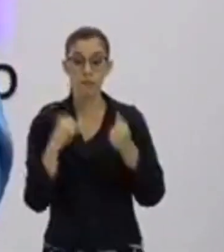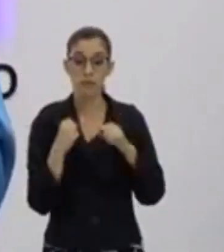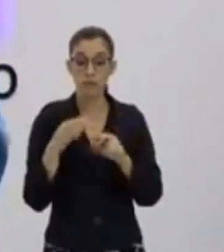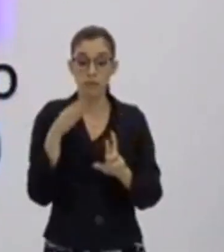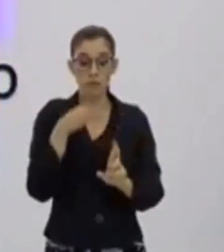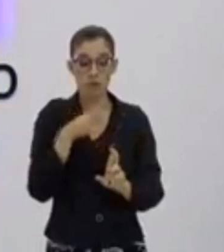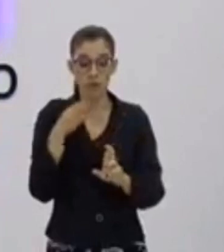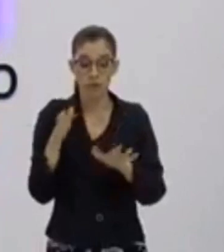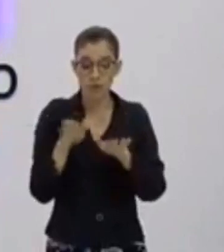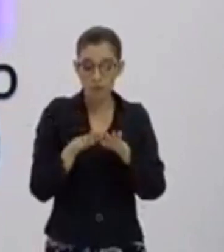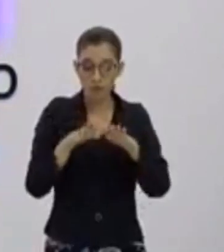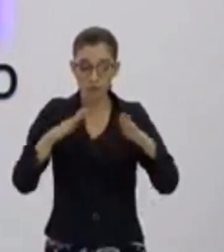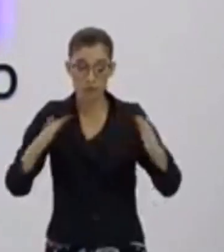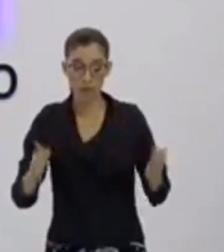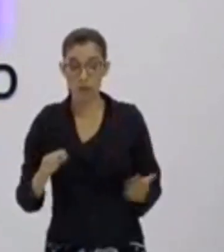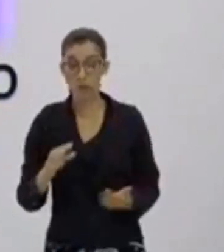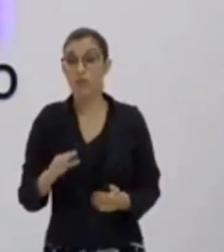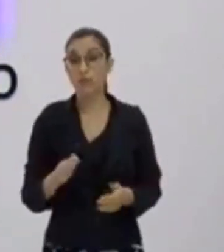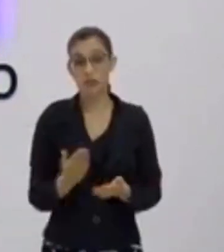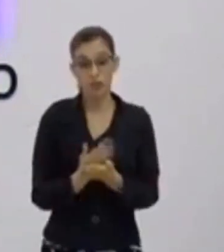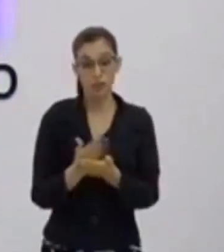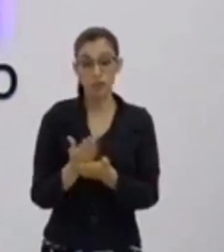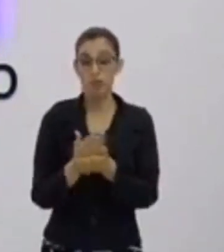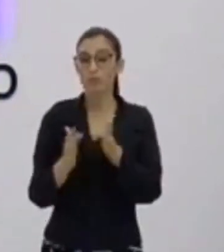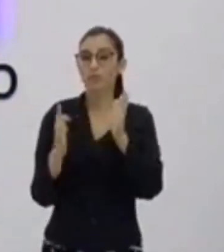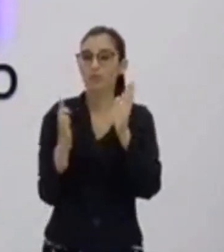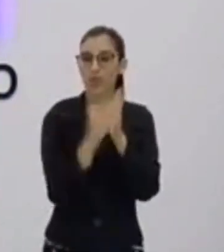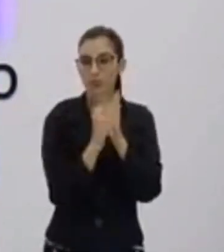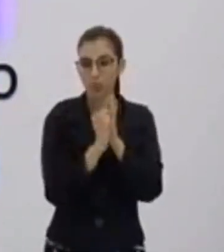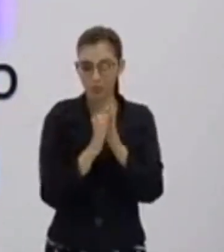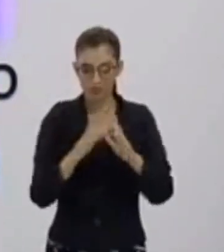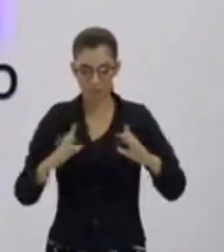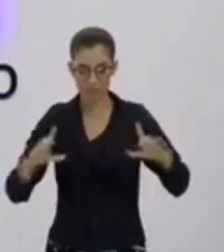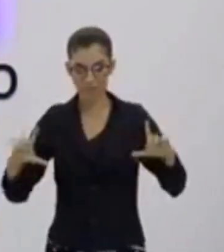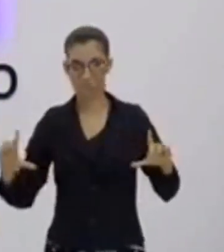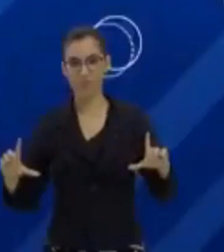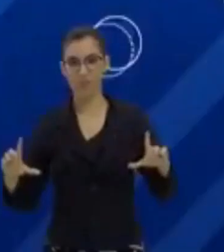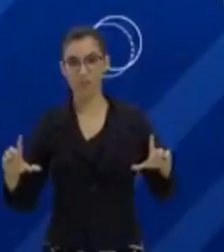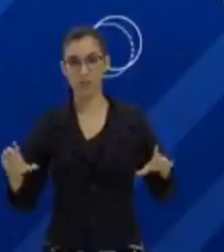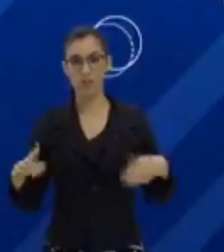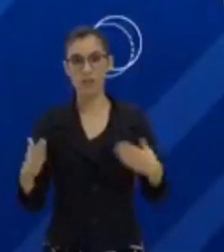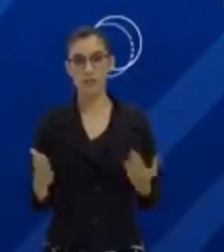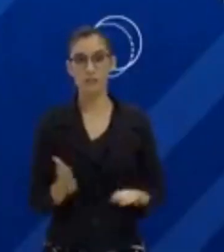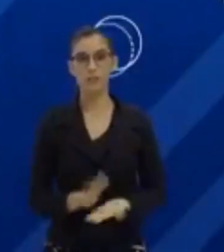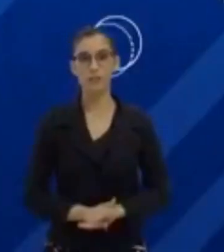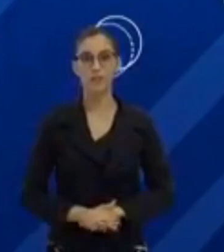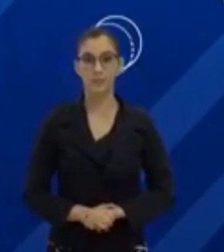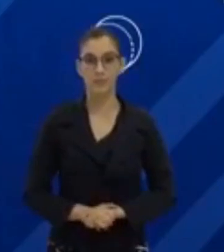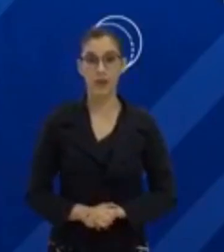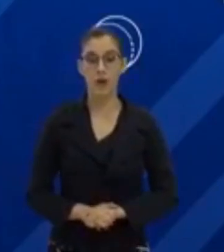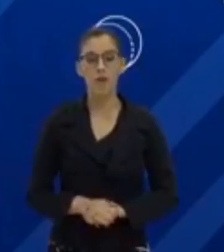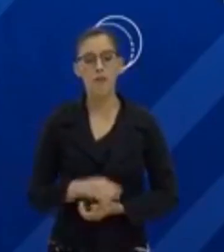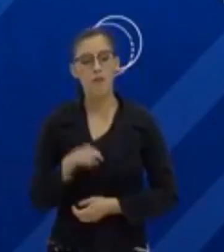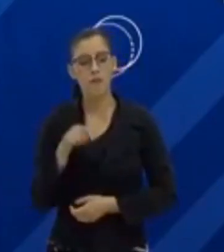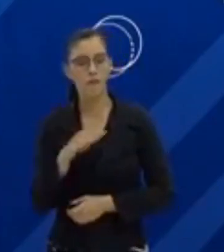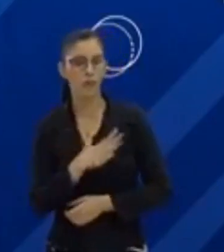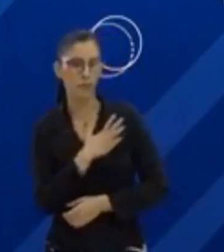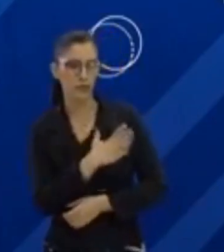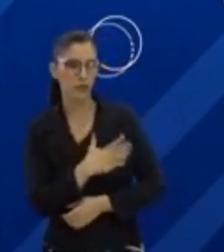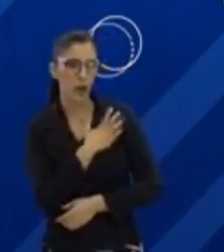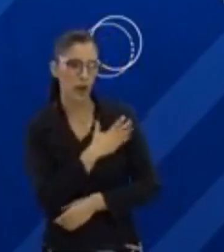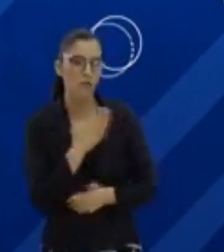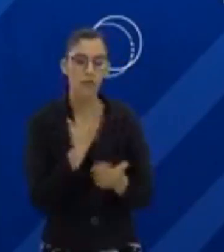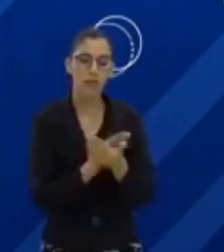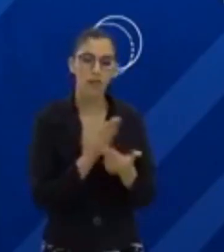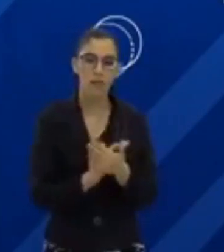geralmente em uma folha de papel. Então, automaticamente, você precisa ter uma escala pequena. E aí, pessoal, vocês gostaram da aula? Deixa eu te